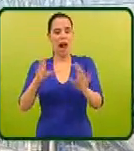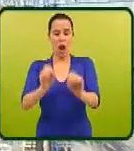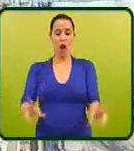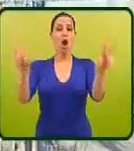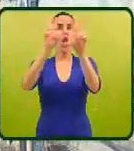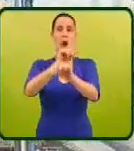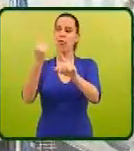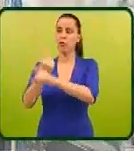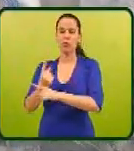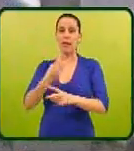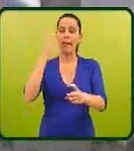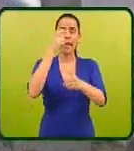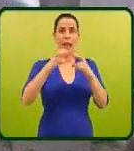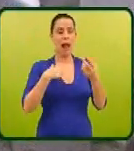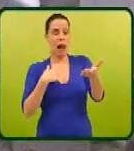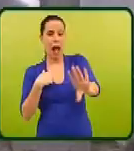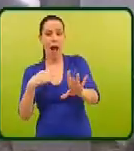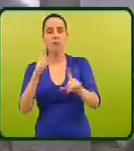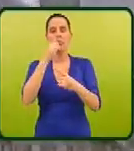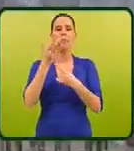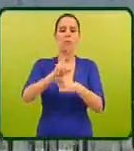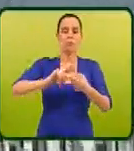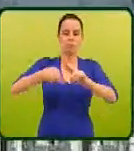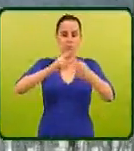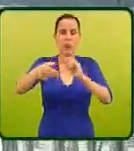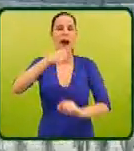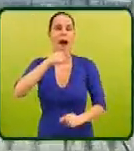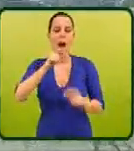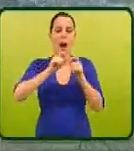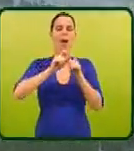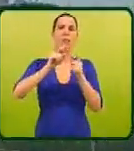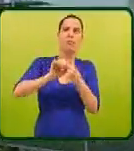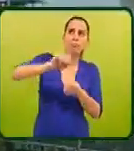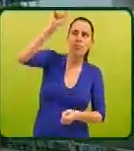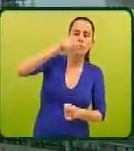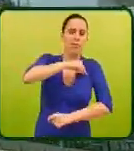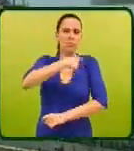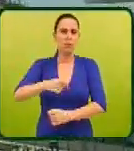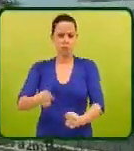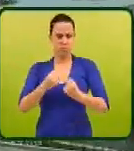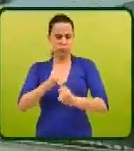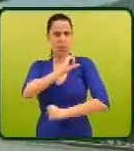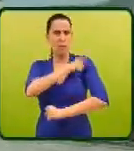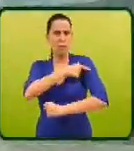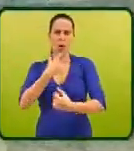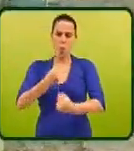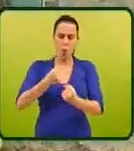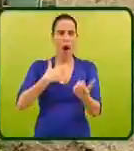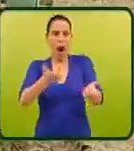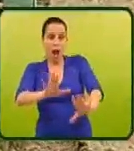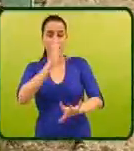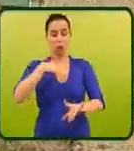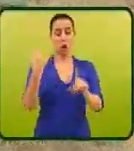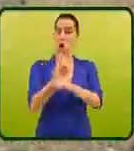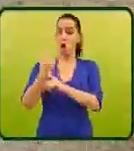novas infraestruturas elétricas, como sejam barragens, linhas de alta tensão ou centrais termoelétricas. Quando